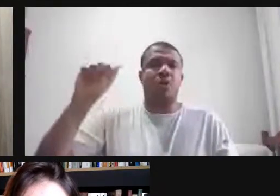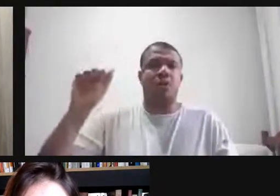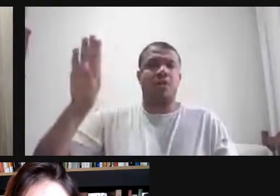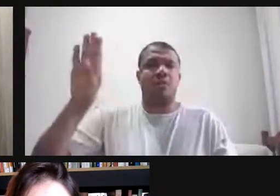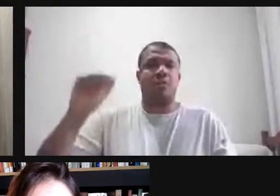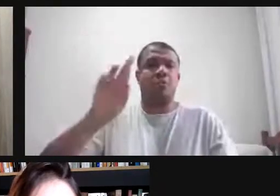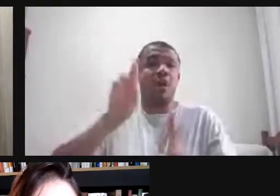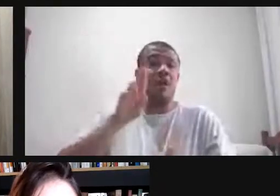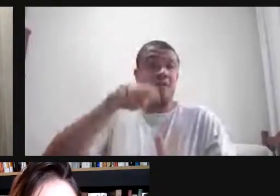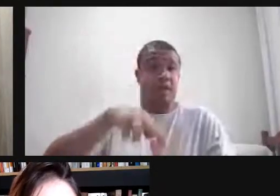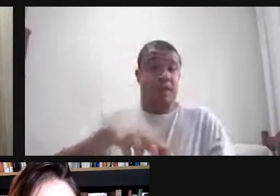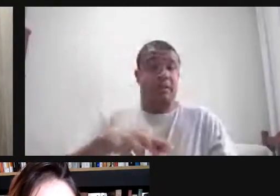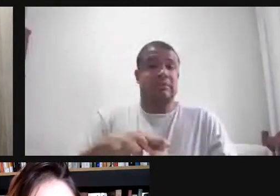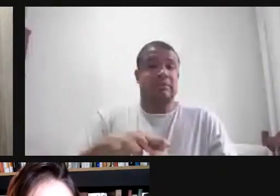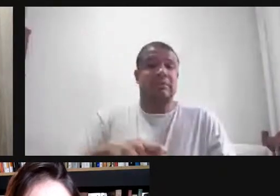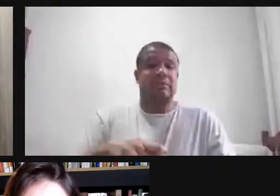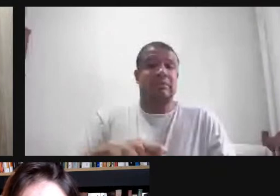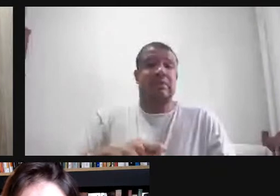PROMEL, né?